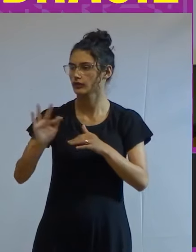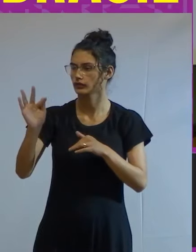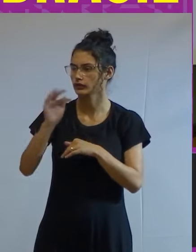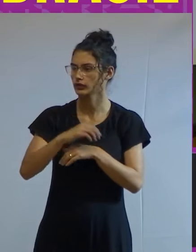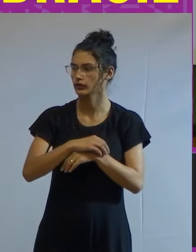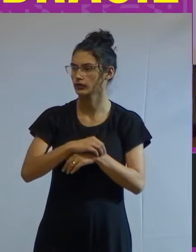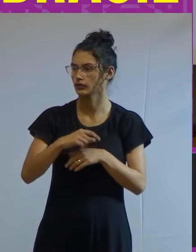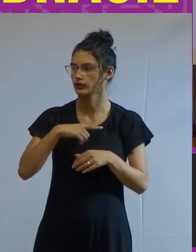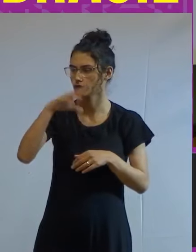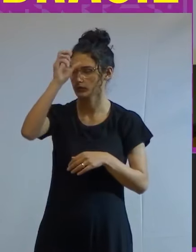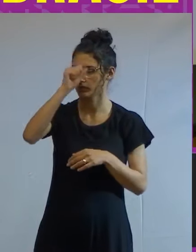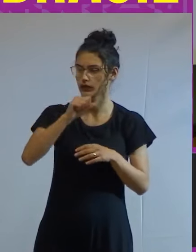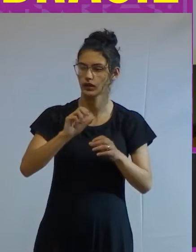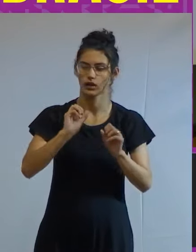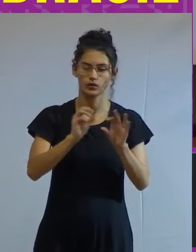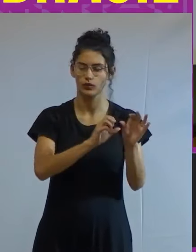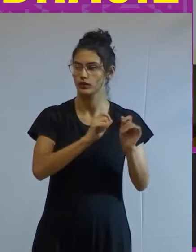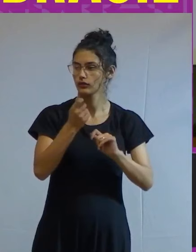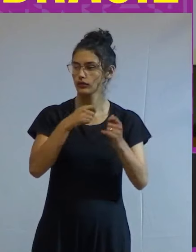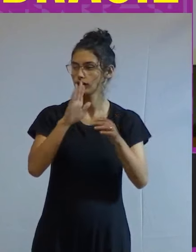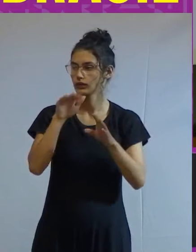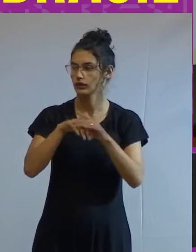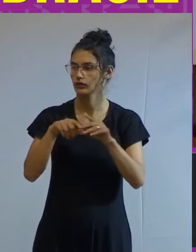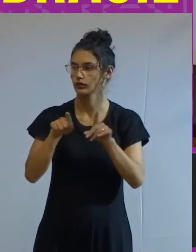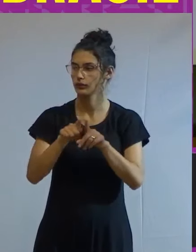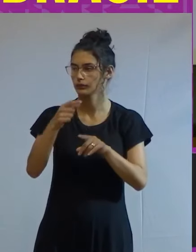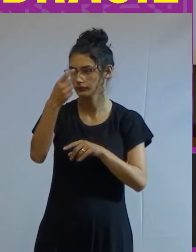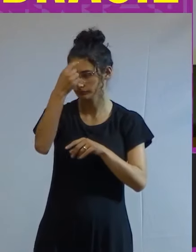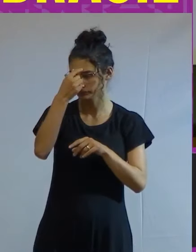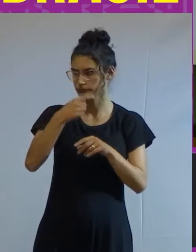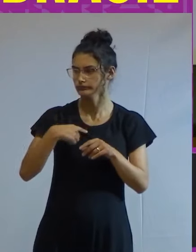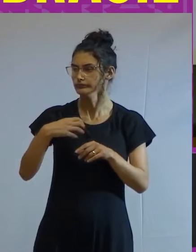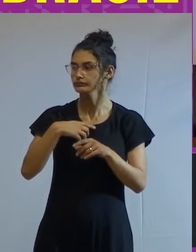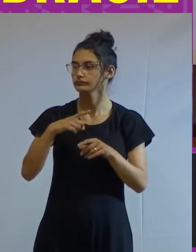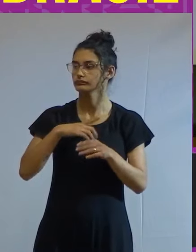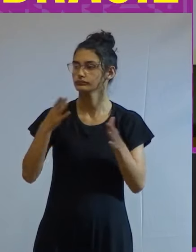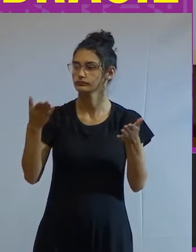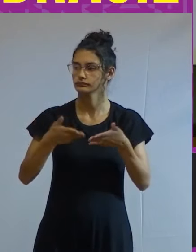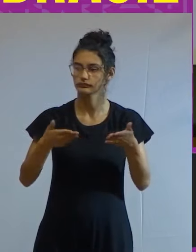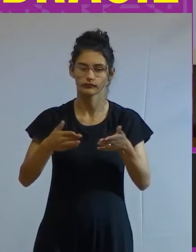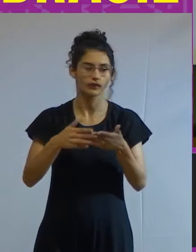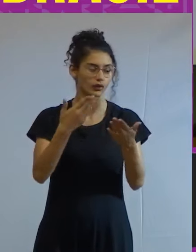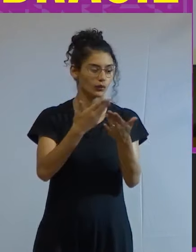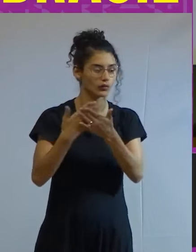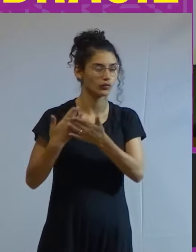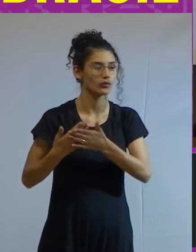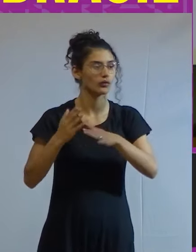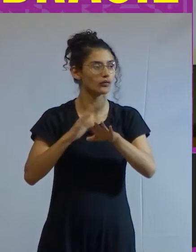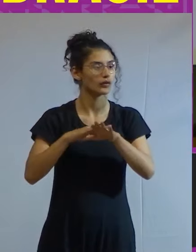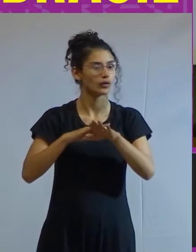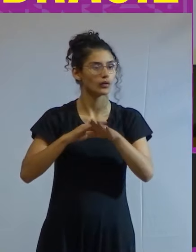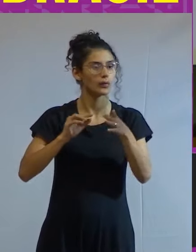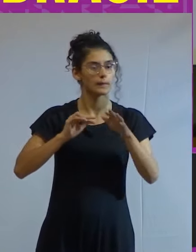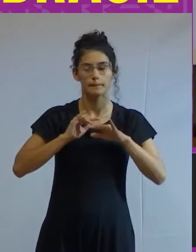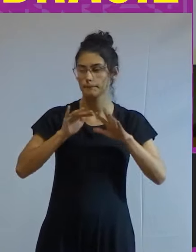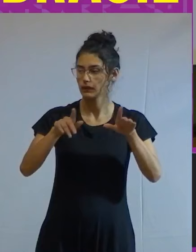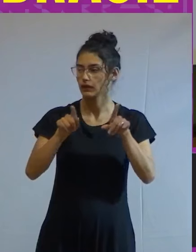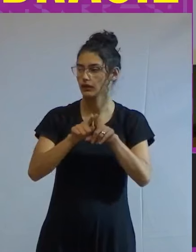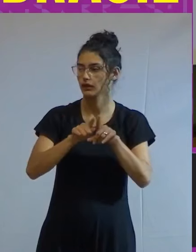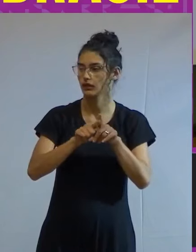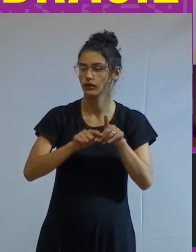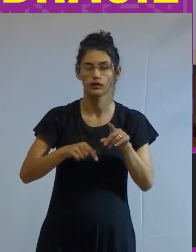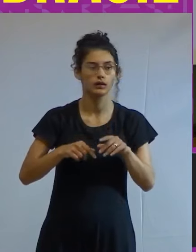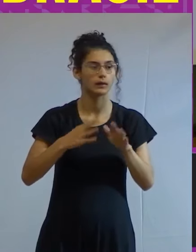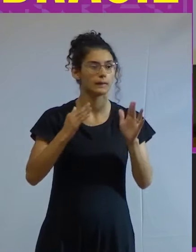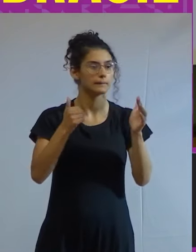eu fui aprender educação financeira dentro dela mas a consciência de classe que eu tenho hoje e os estudos foram indo para a rural de Nova Iguaçu que